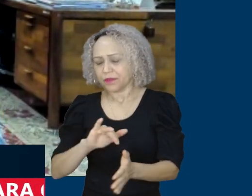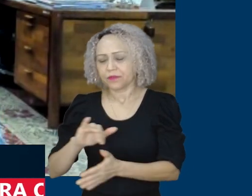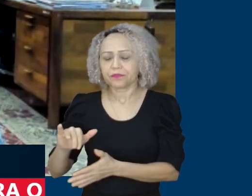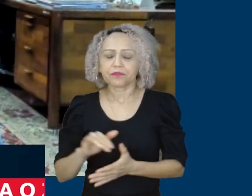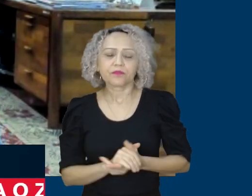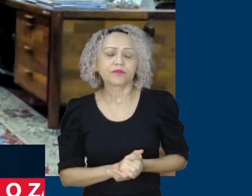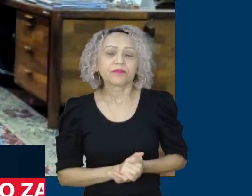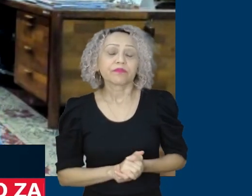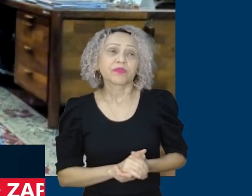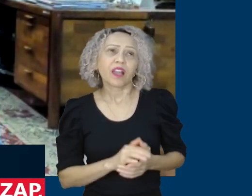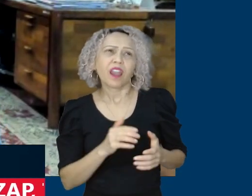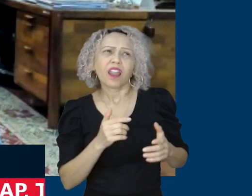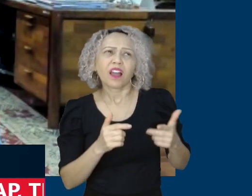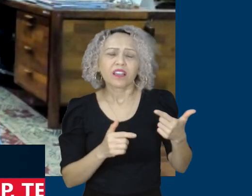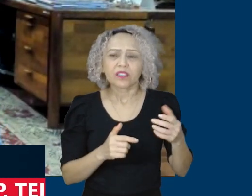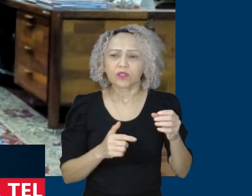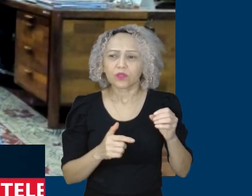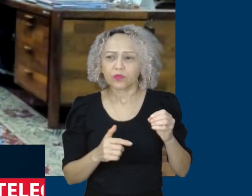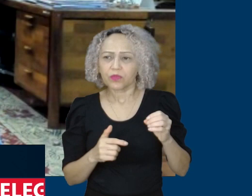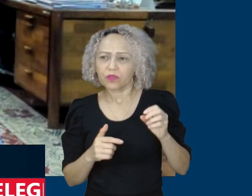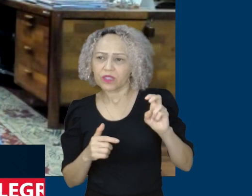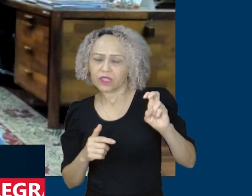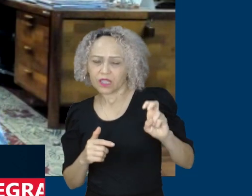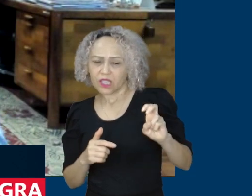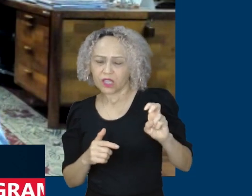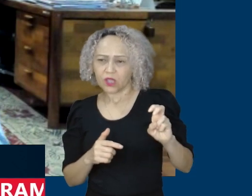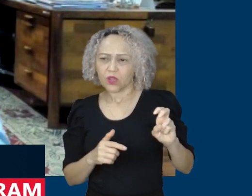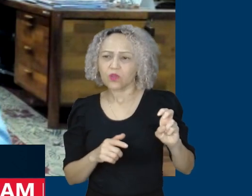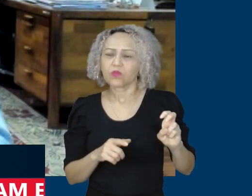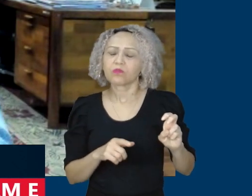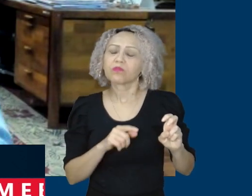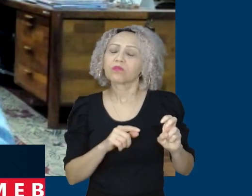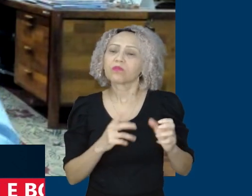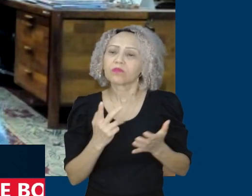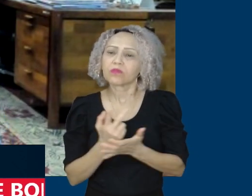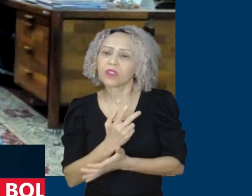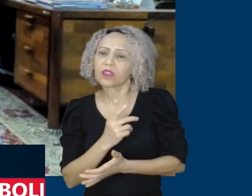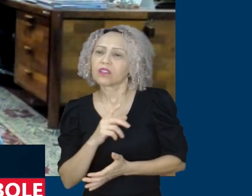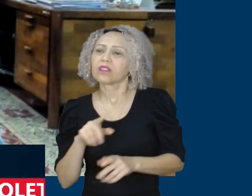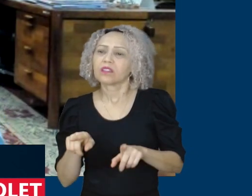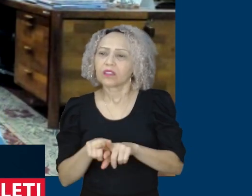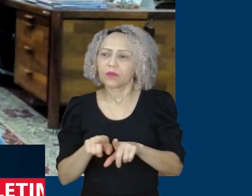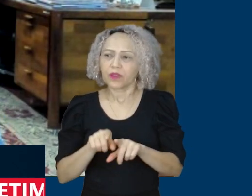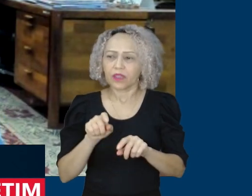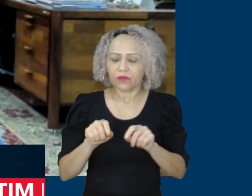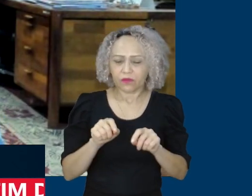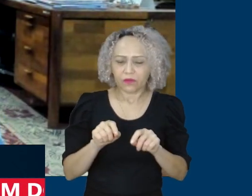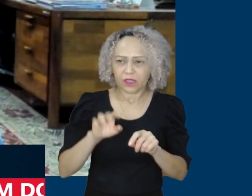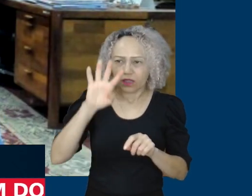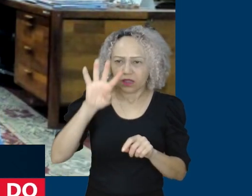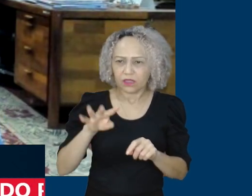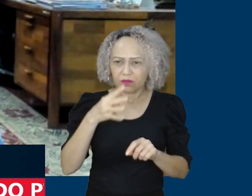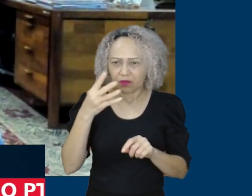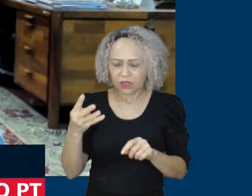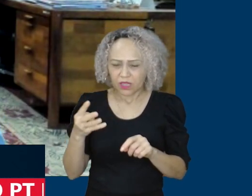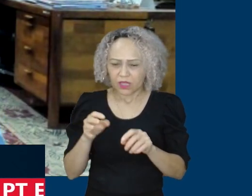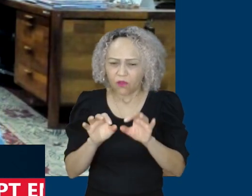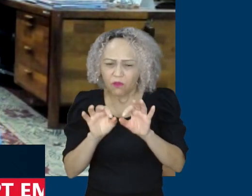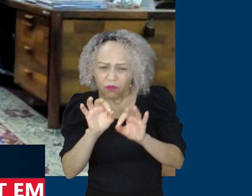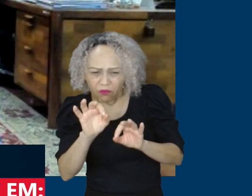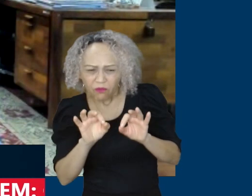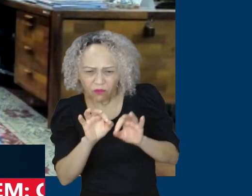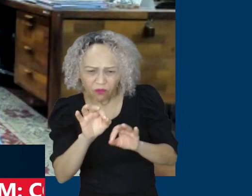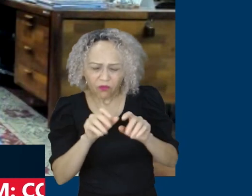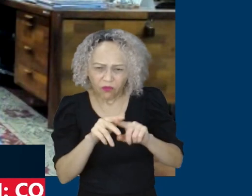renda. Lá em 2005, também, quando o acordo histórico, também foi feito lá a correção da tabela de imposto de renda, reconstituindo